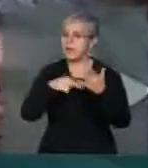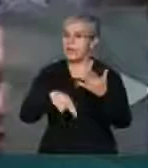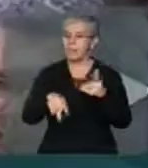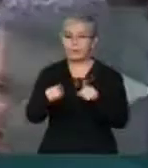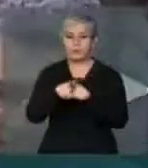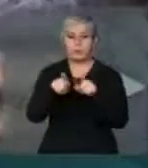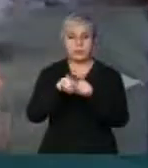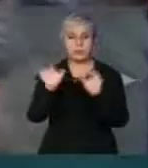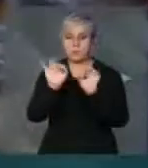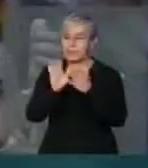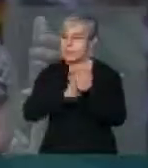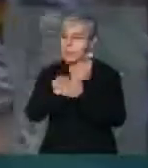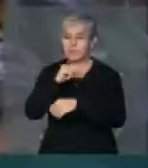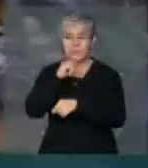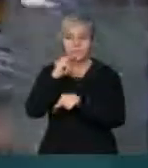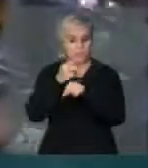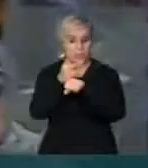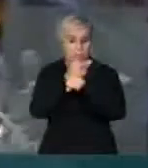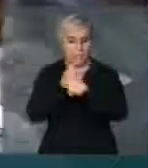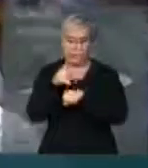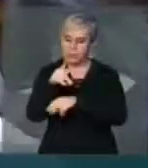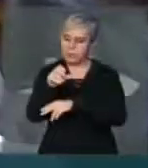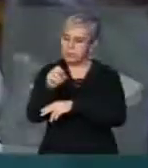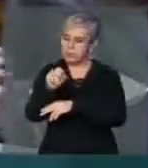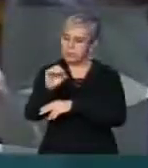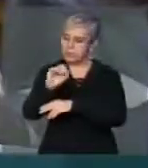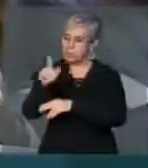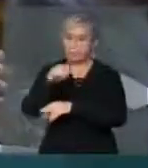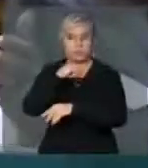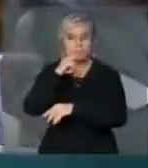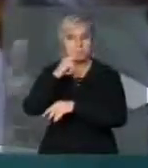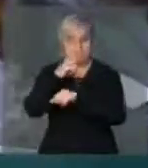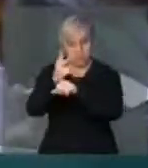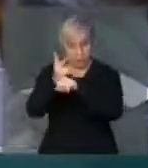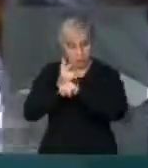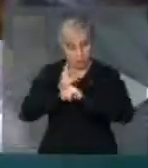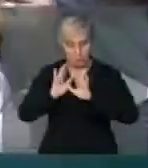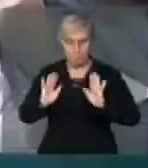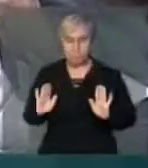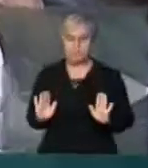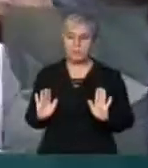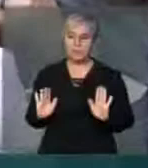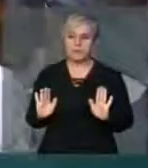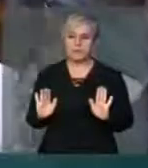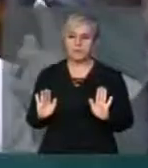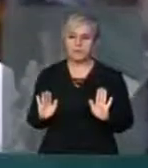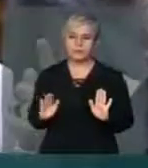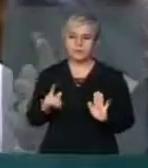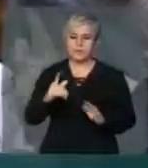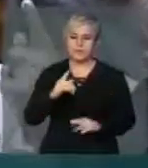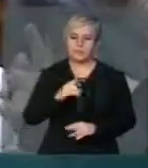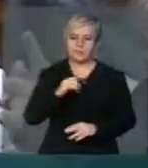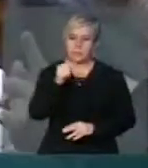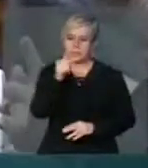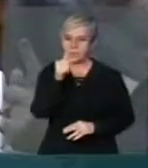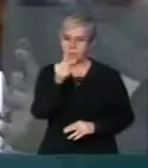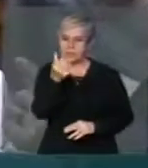procurou o pessoal. Todo mundo diz que foi procurado e debatido exuativamente. Repito, há 76